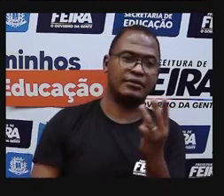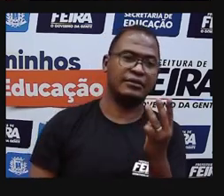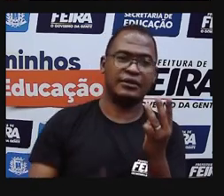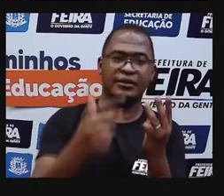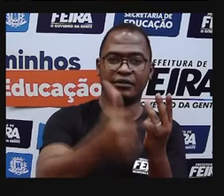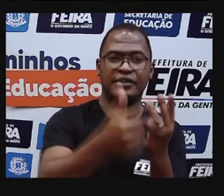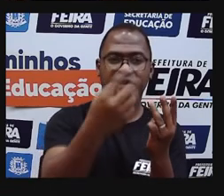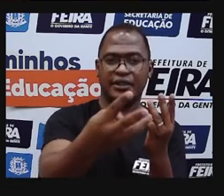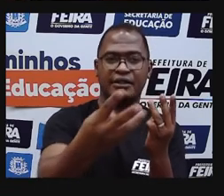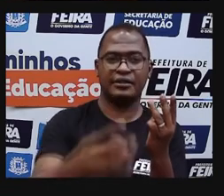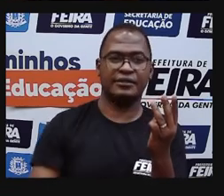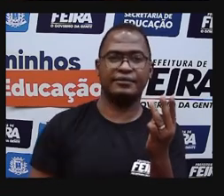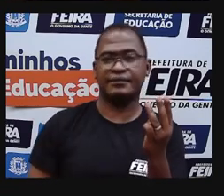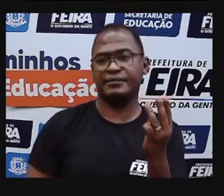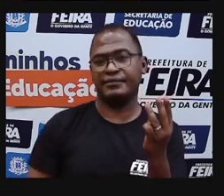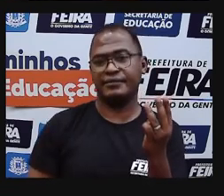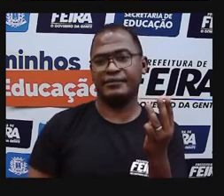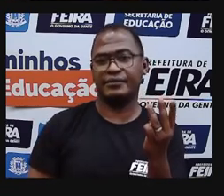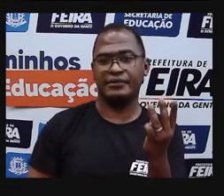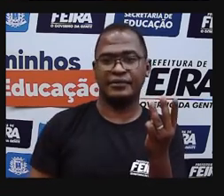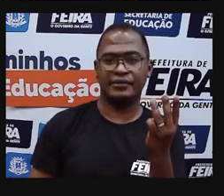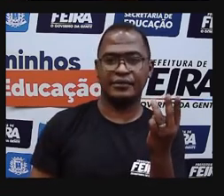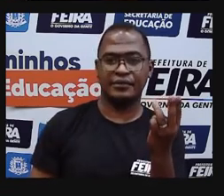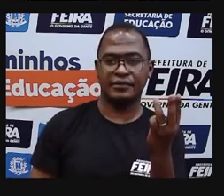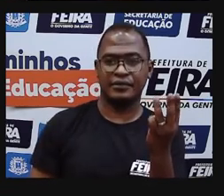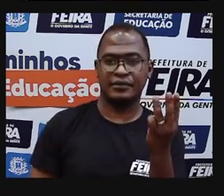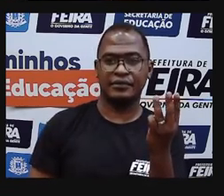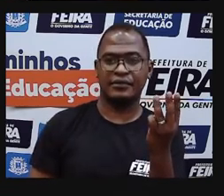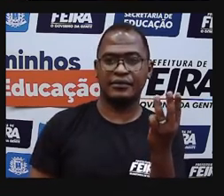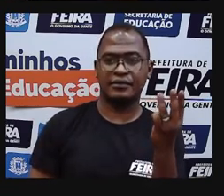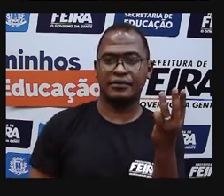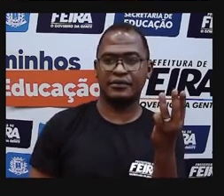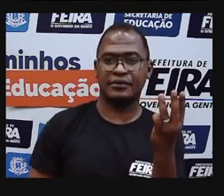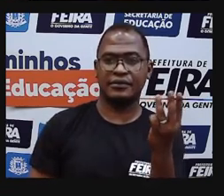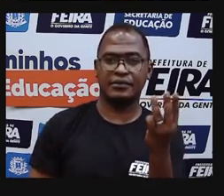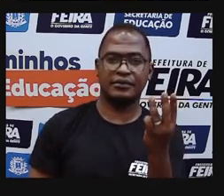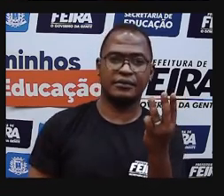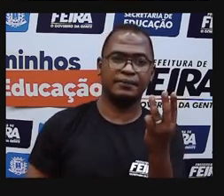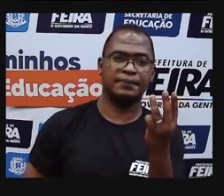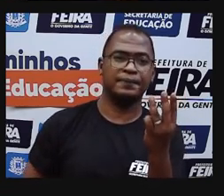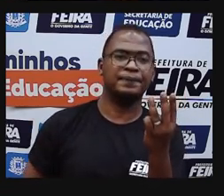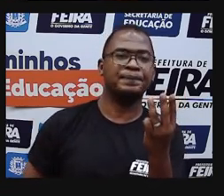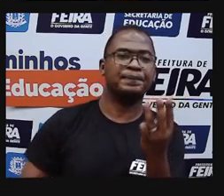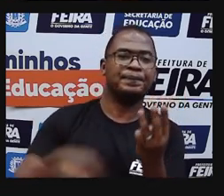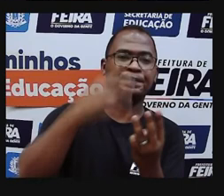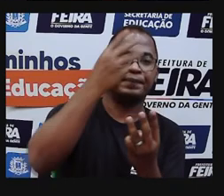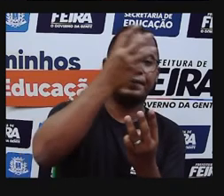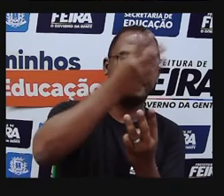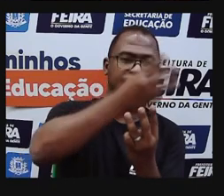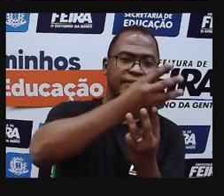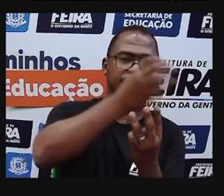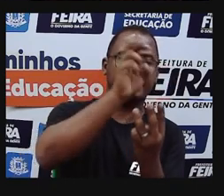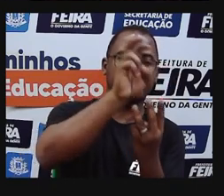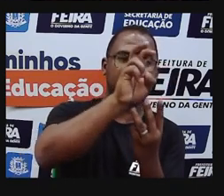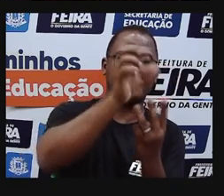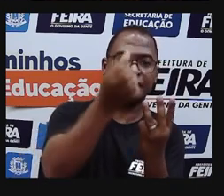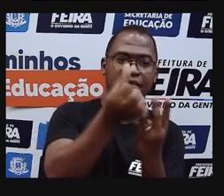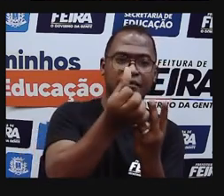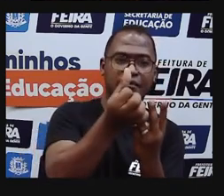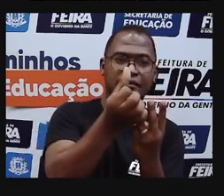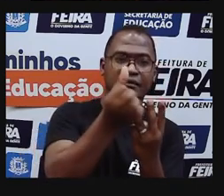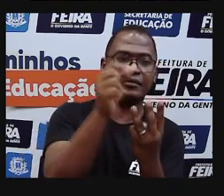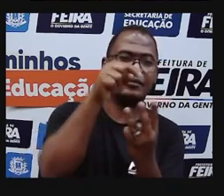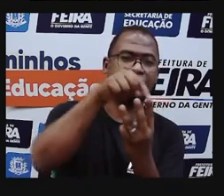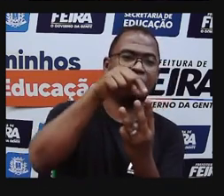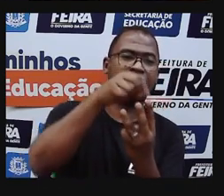três. Vinte Quantas centenas tem o número? Trezentos e cinquenta e seis. Tem quantas centenas? Quantas vezes o cem no número